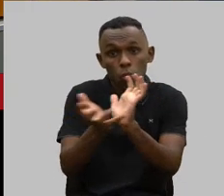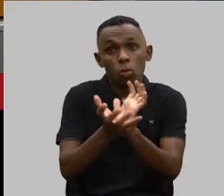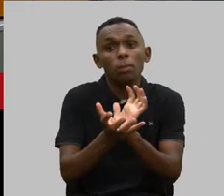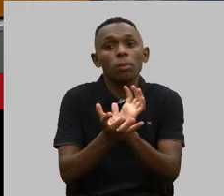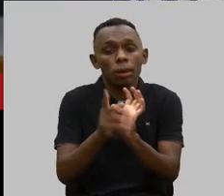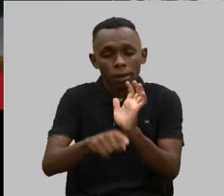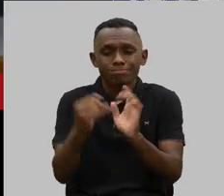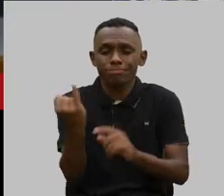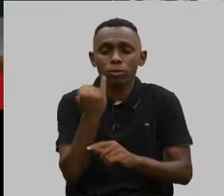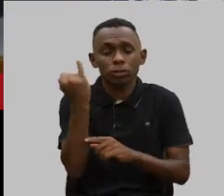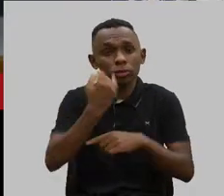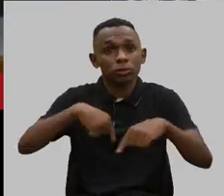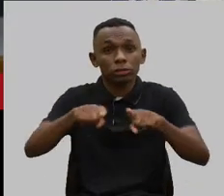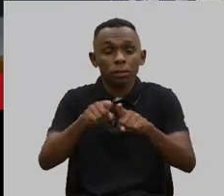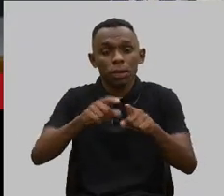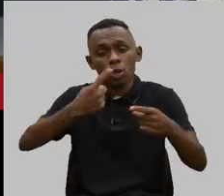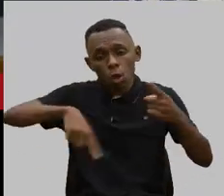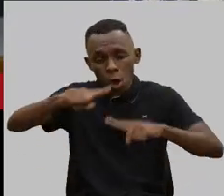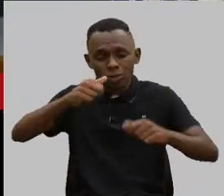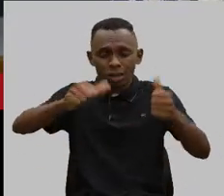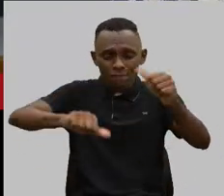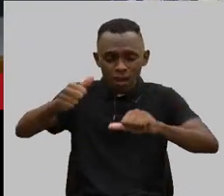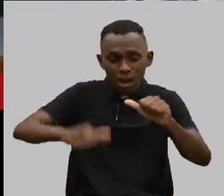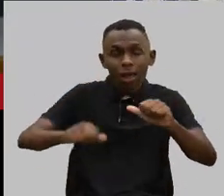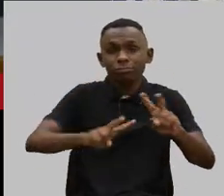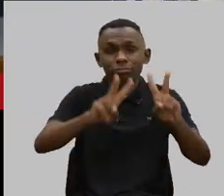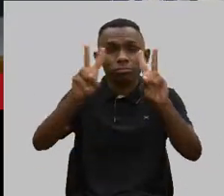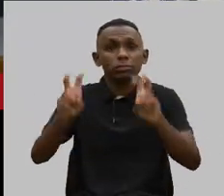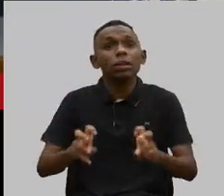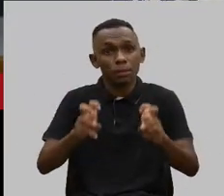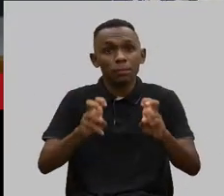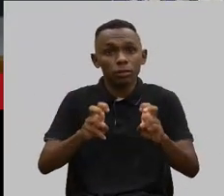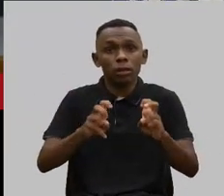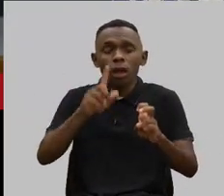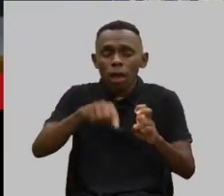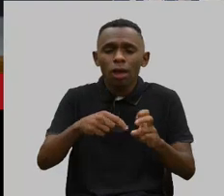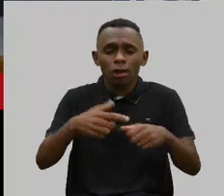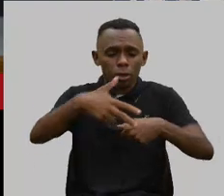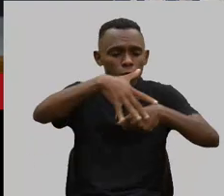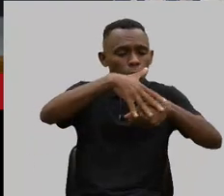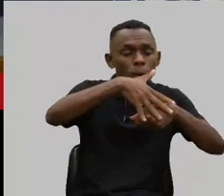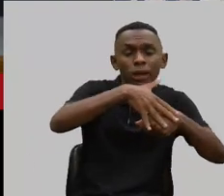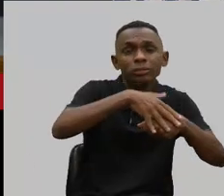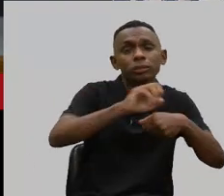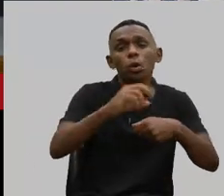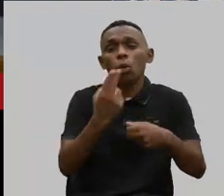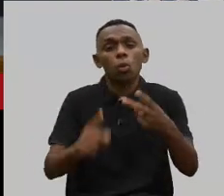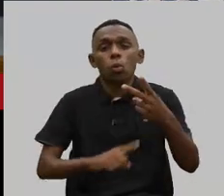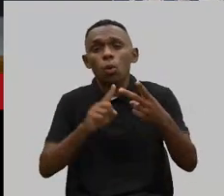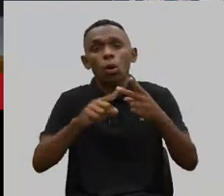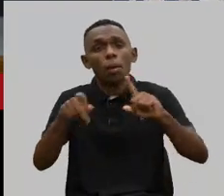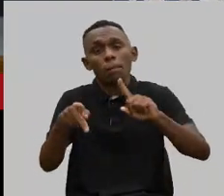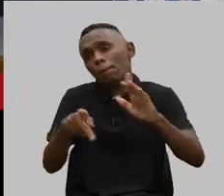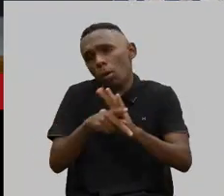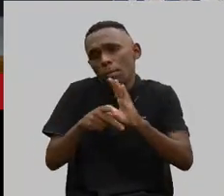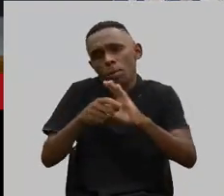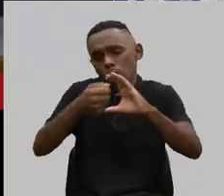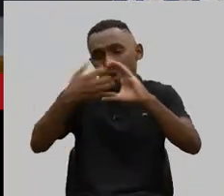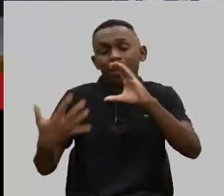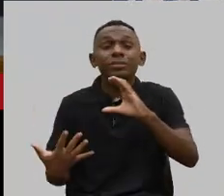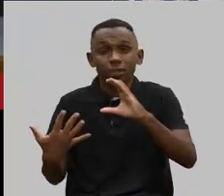é importante a gente analisar sobre esse aspecto. trata-se de uma doença ou trata-se de um transtorno.